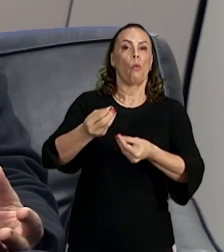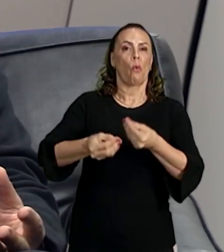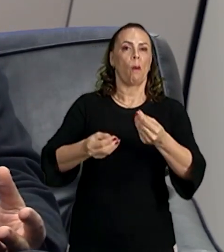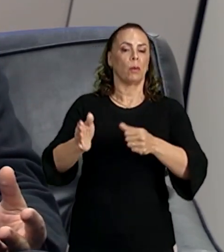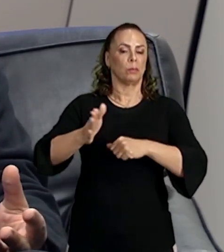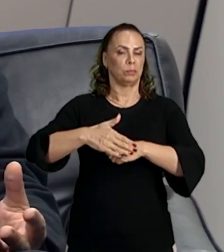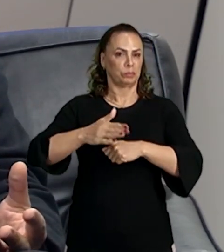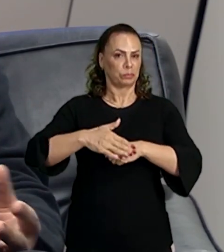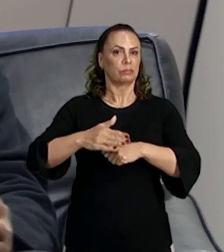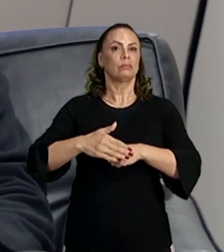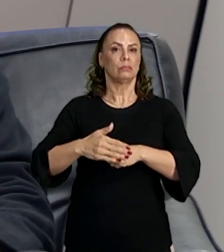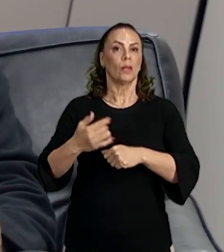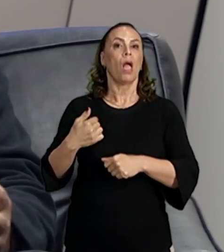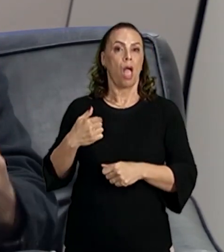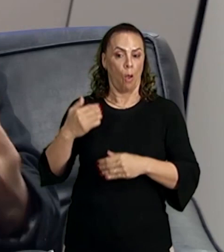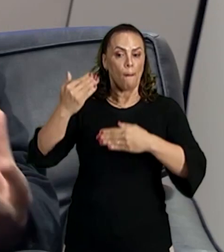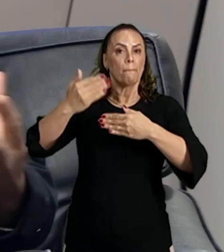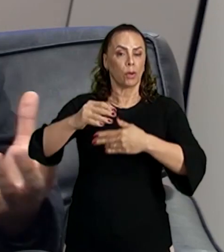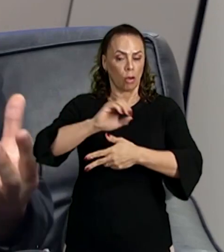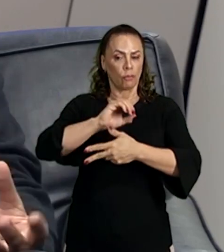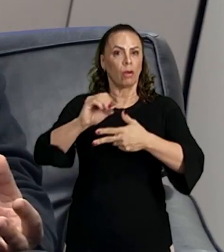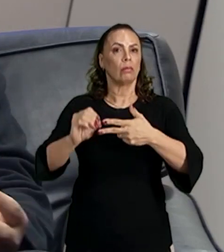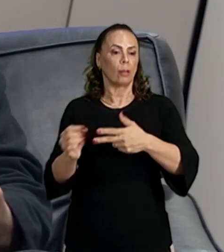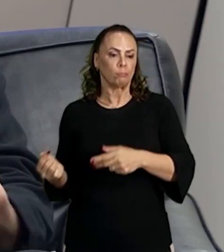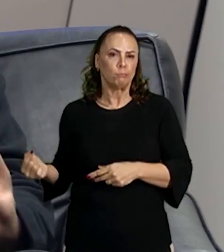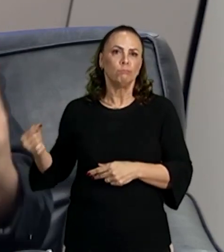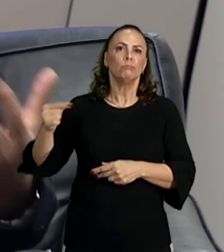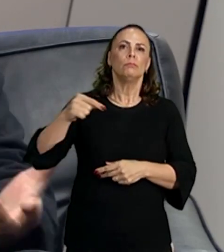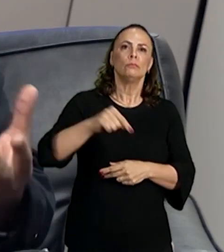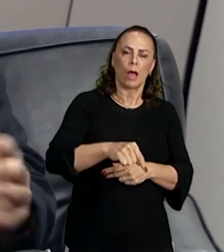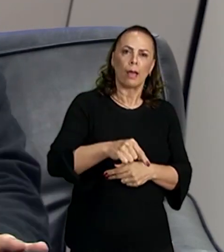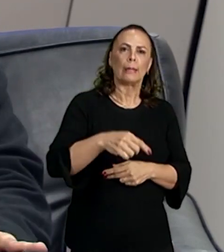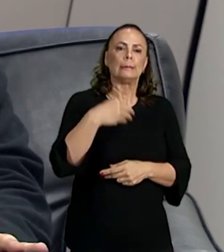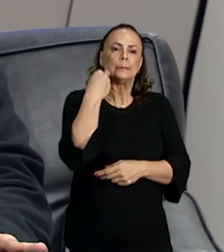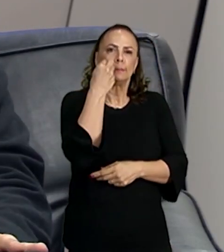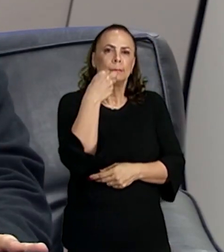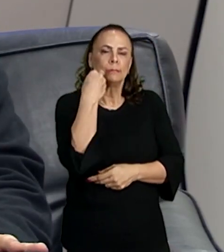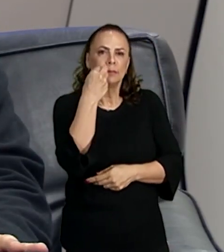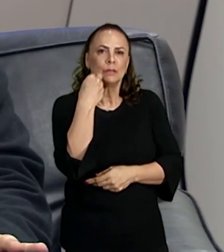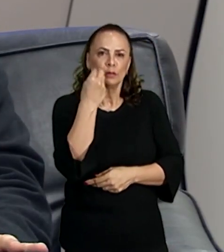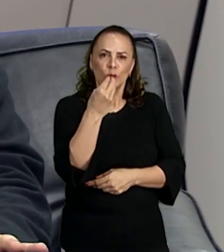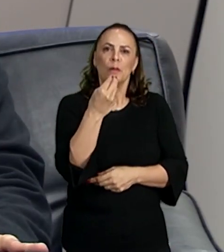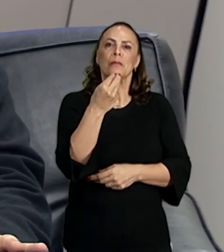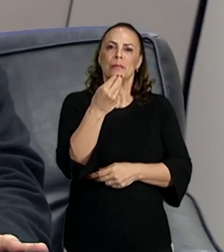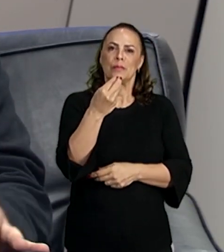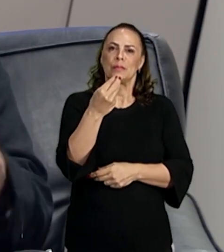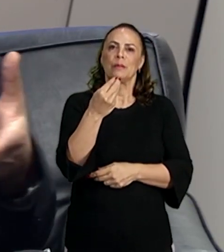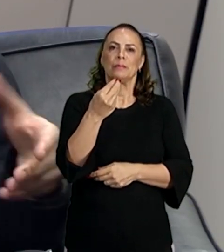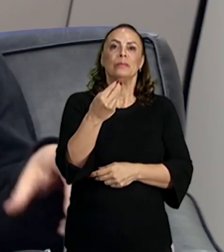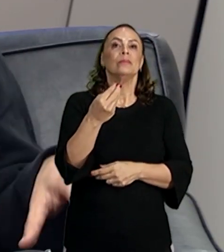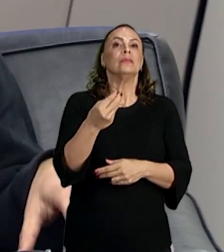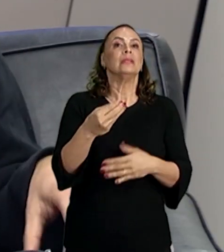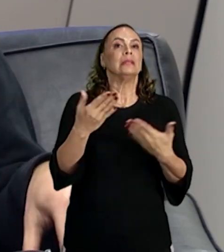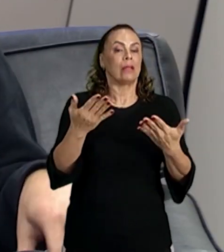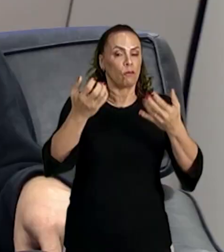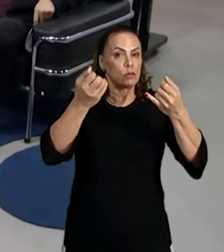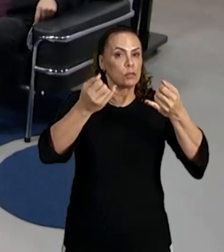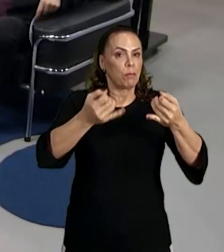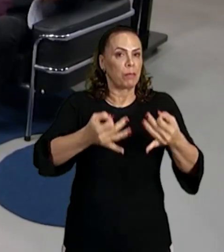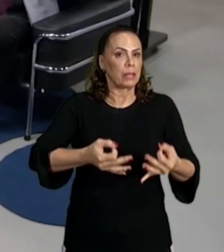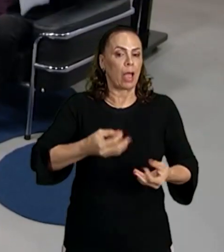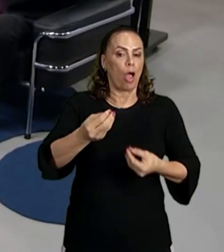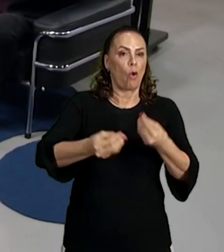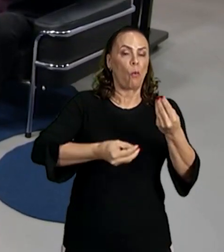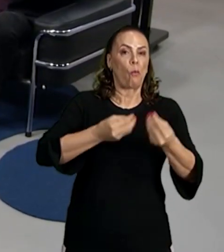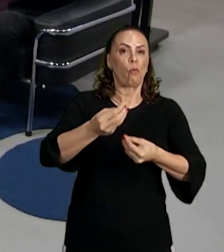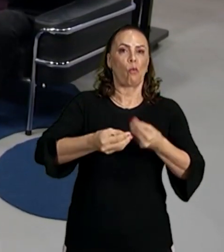gente, passo os mesmos perrengues que os alunos, para a gente ter esse conhecimento de prova, a gente tem que ir lá sofrer junto. Então, eu gostaria de explicar, como